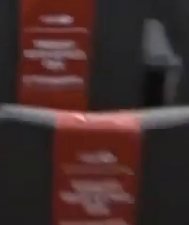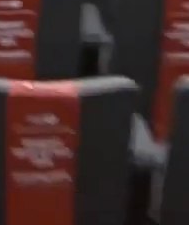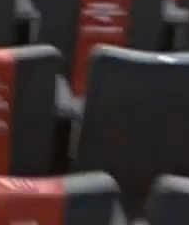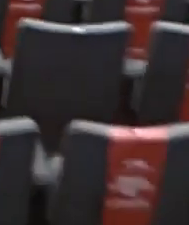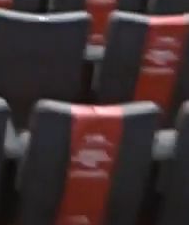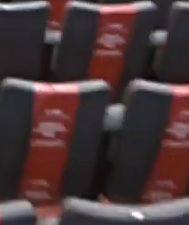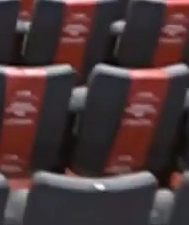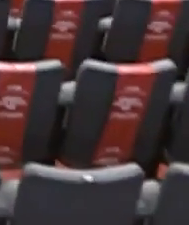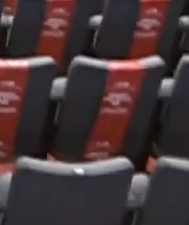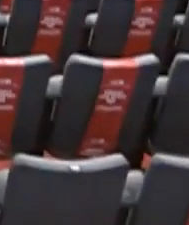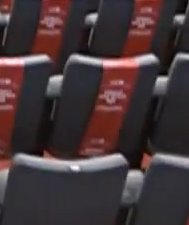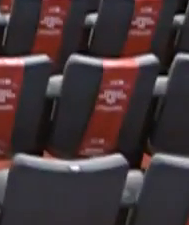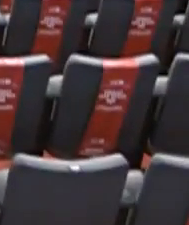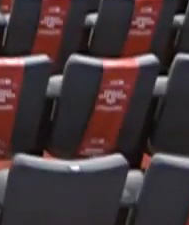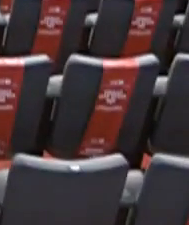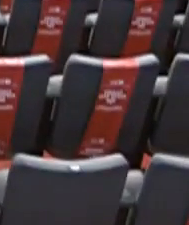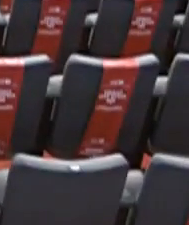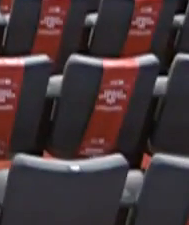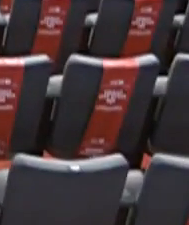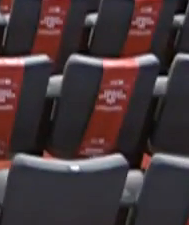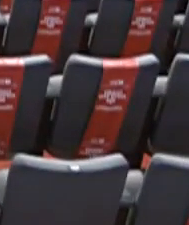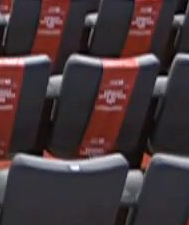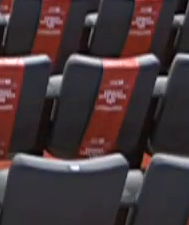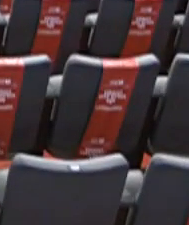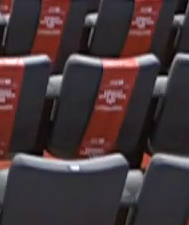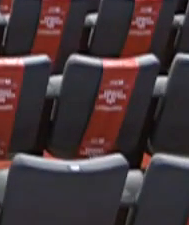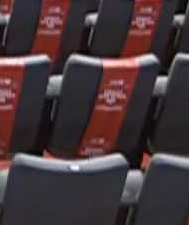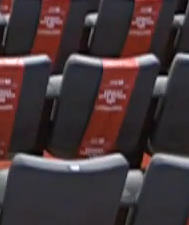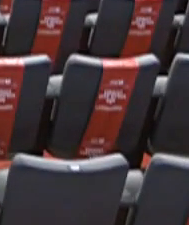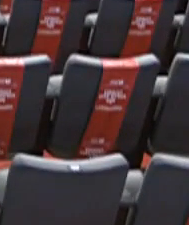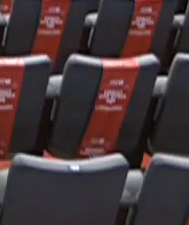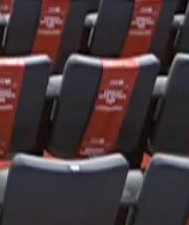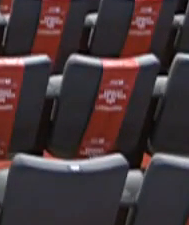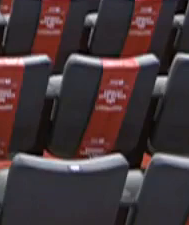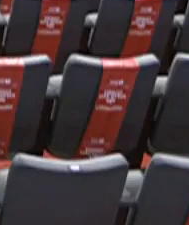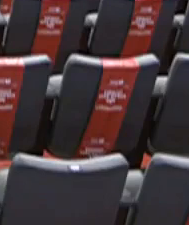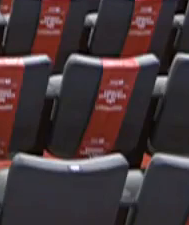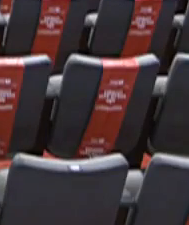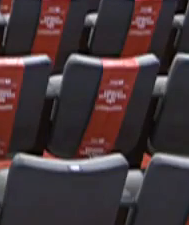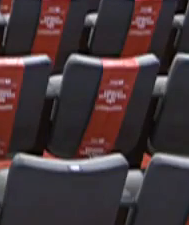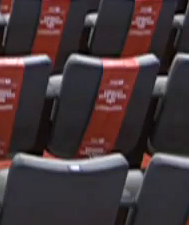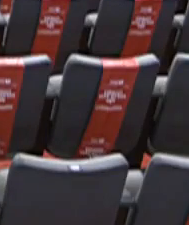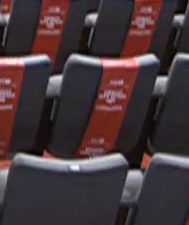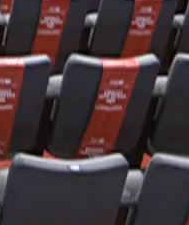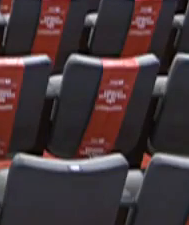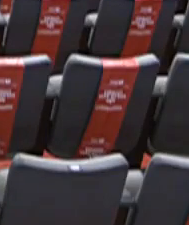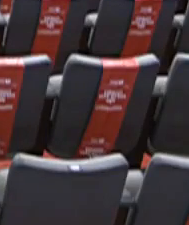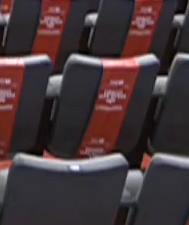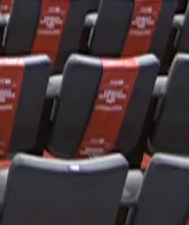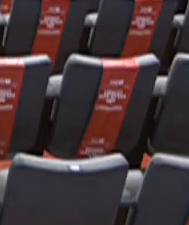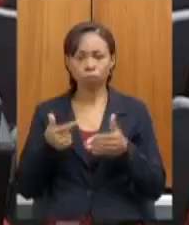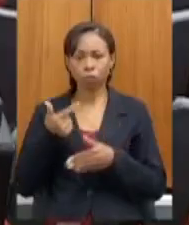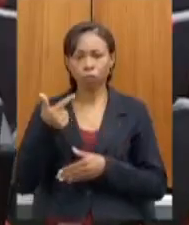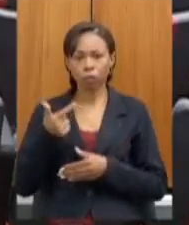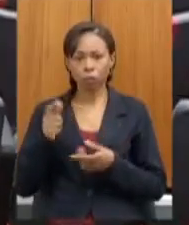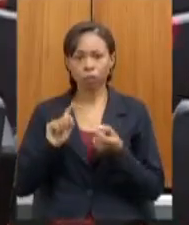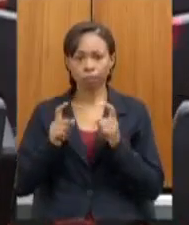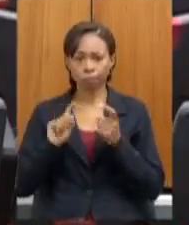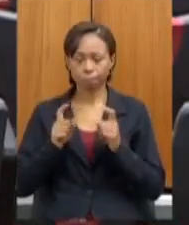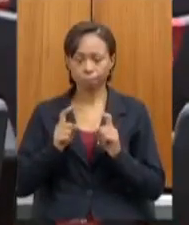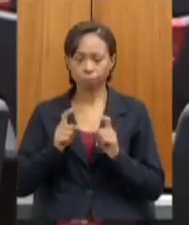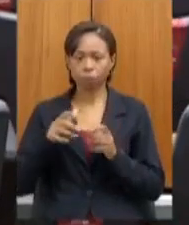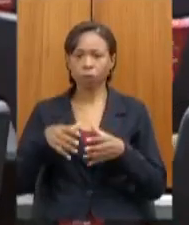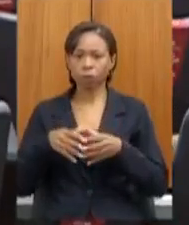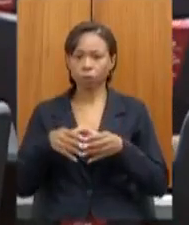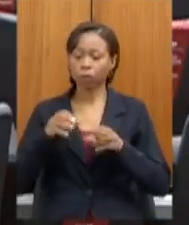a participar da audiência? Sim, estou me recuperando. Estou bem, sim, deputada. Muito obrigada. Está bem. ... de Educação, Ciência e